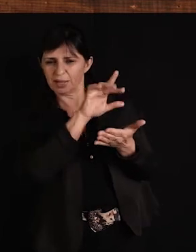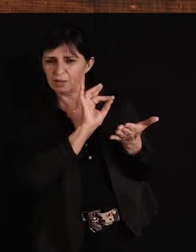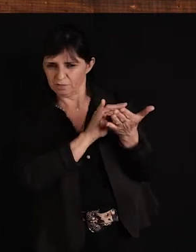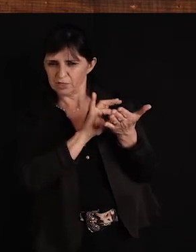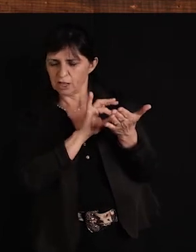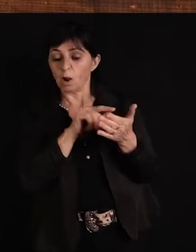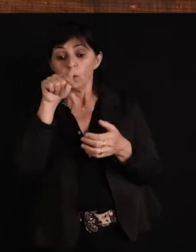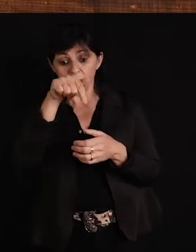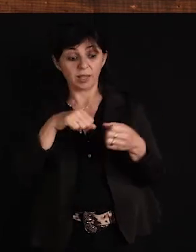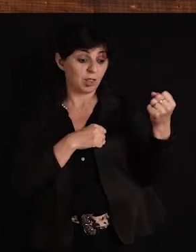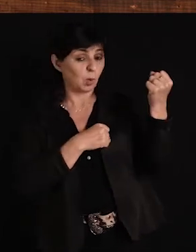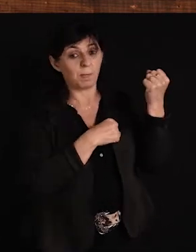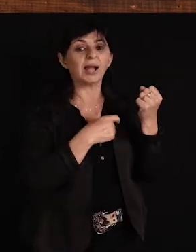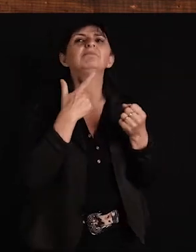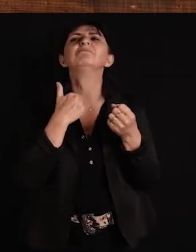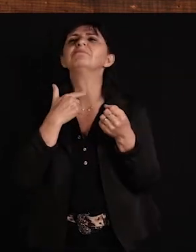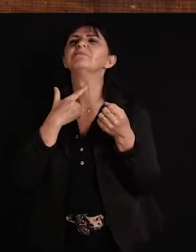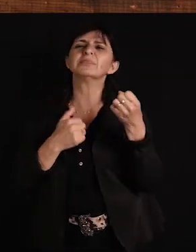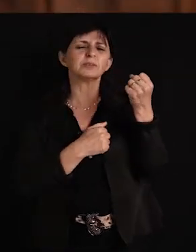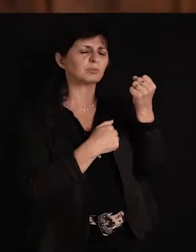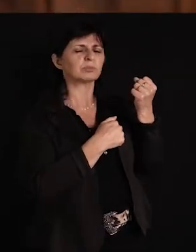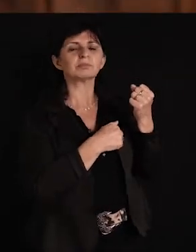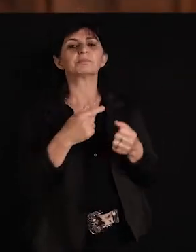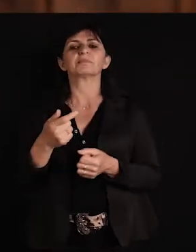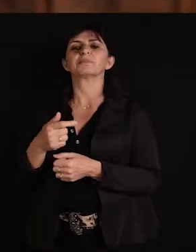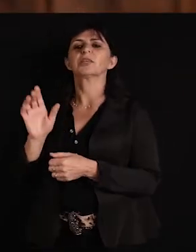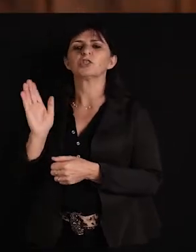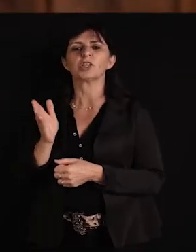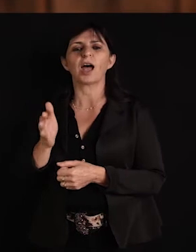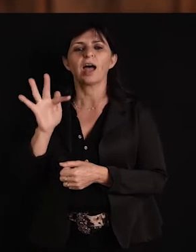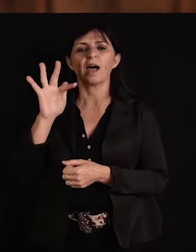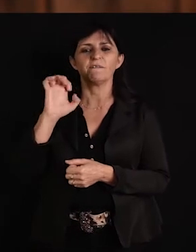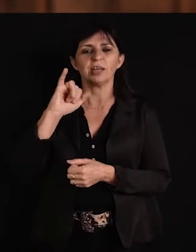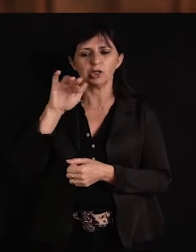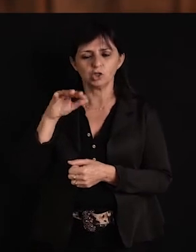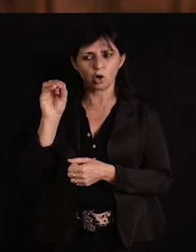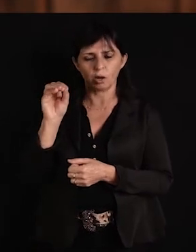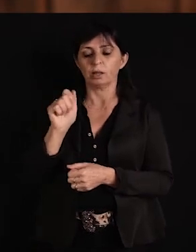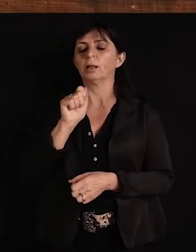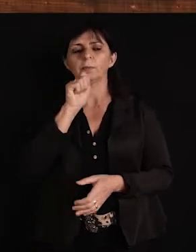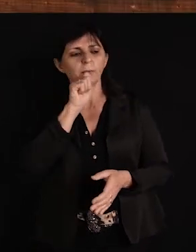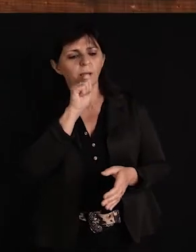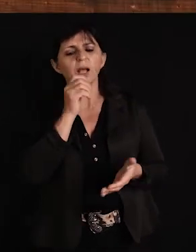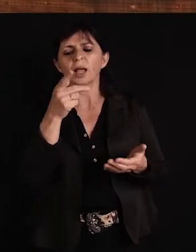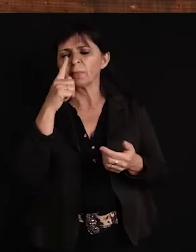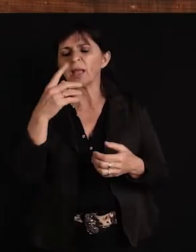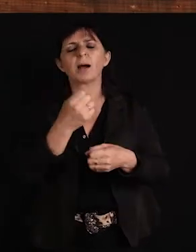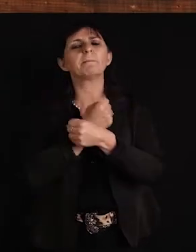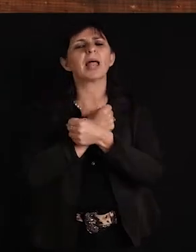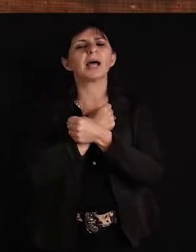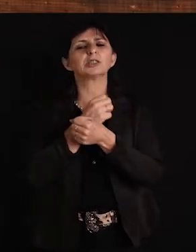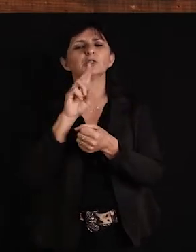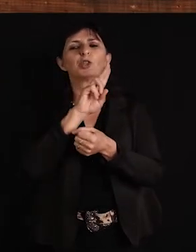baile aí e ele gosta muito de dançar rancheira. E o Feijó prontamente foi lá e disse, eu quero mandar um